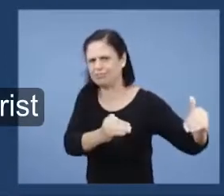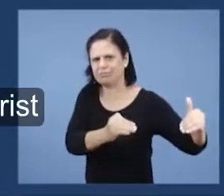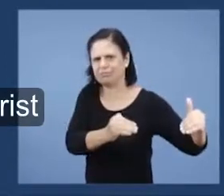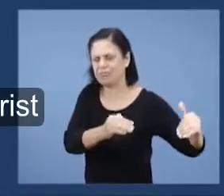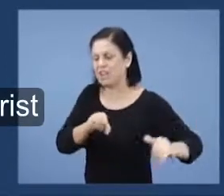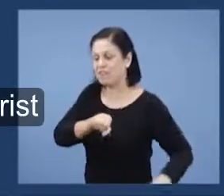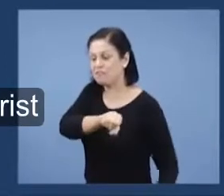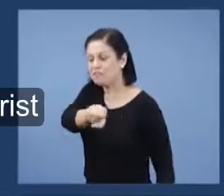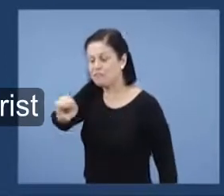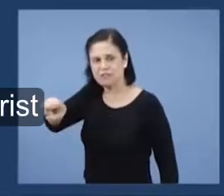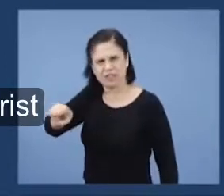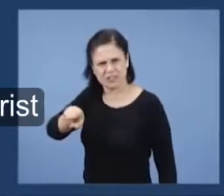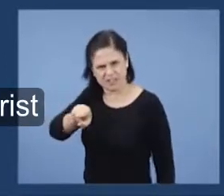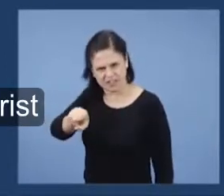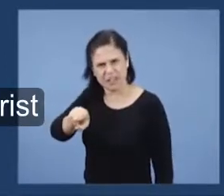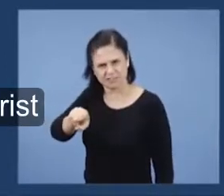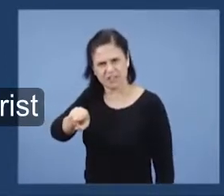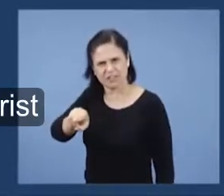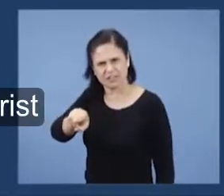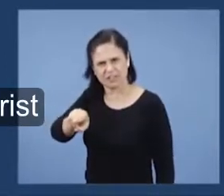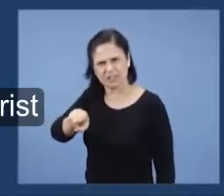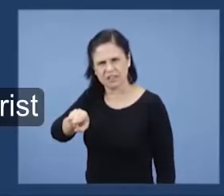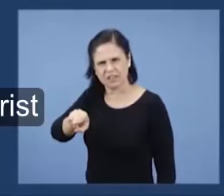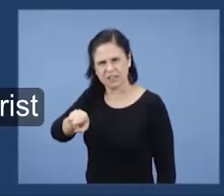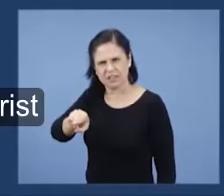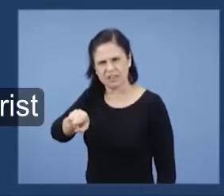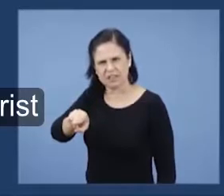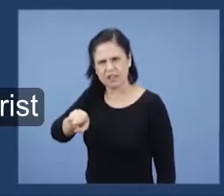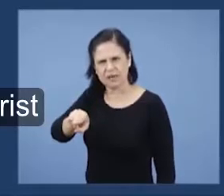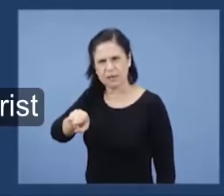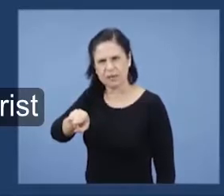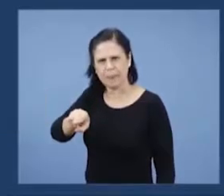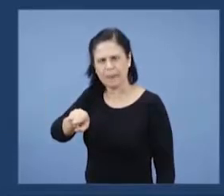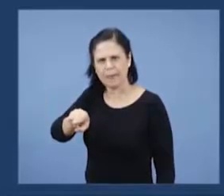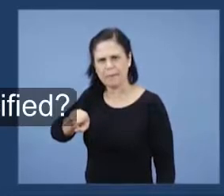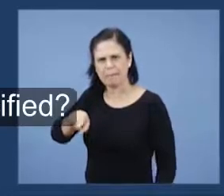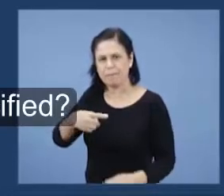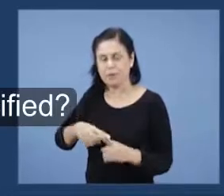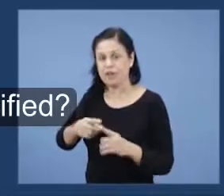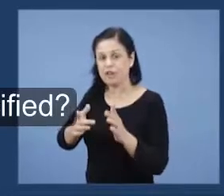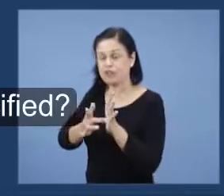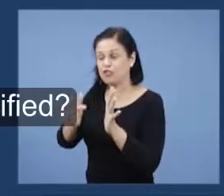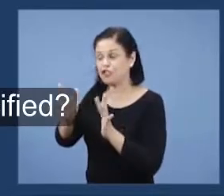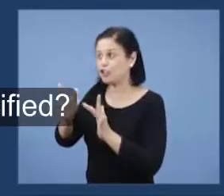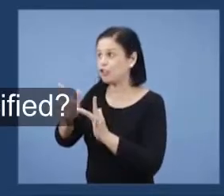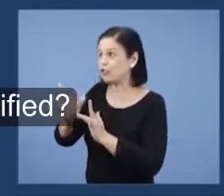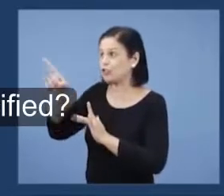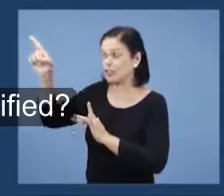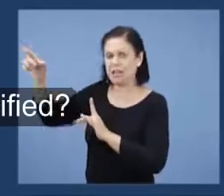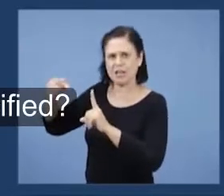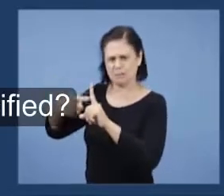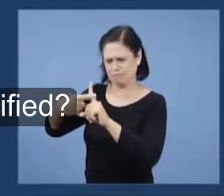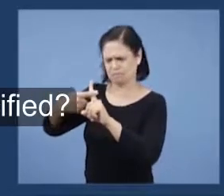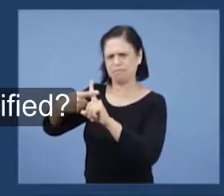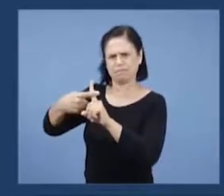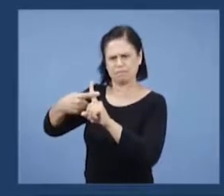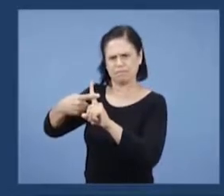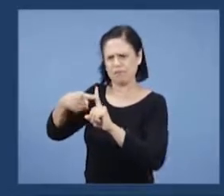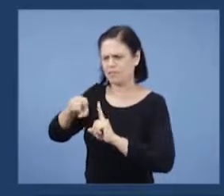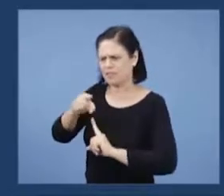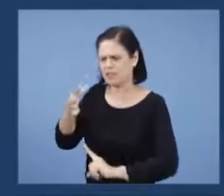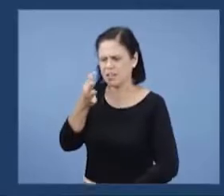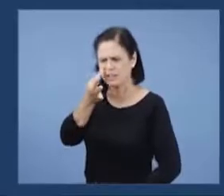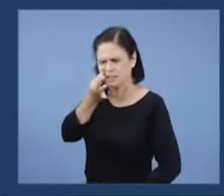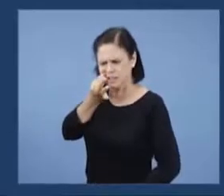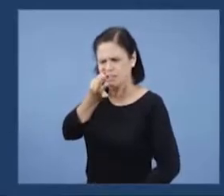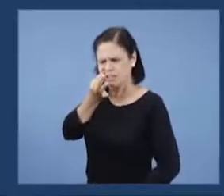voz perante os olhos de quem Jesus Cristo foi evidenciado, foi crucificado. Que